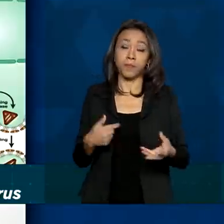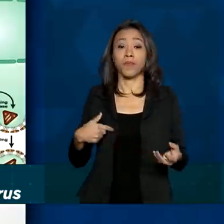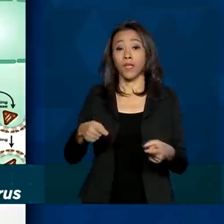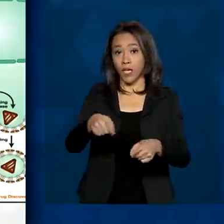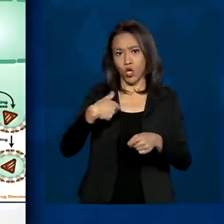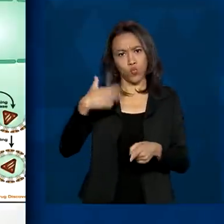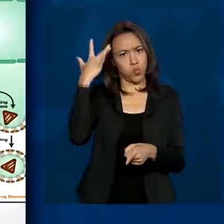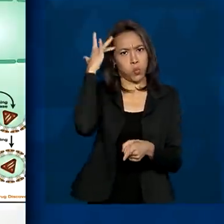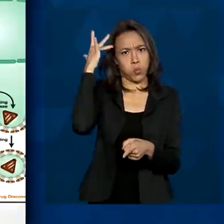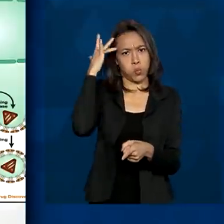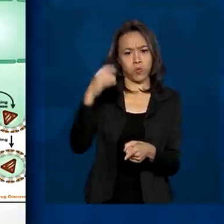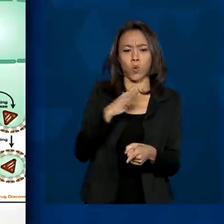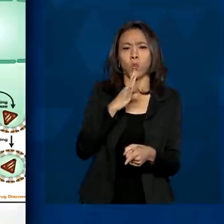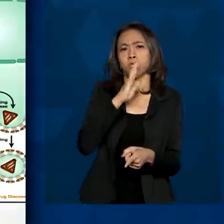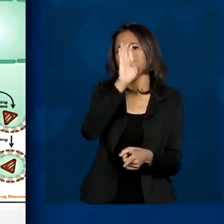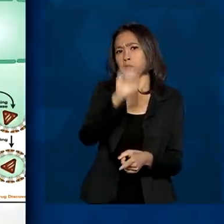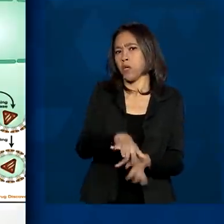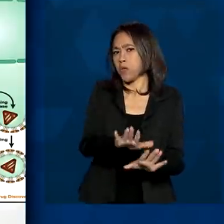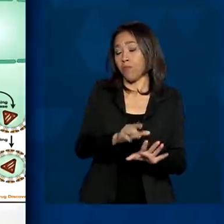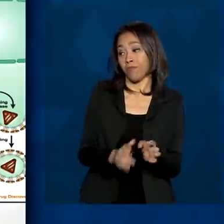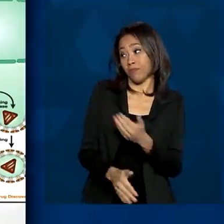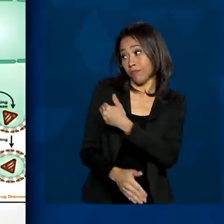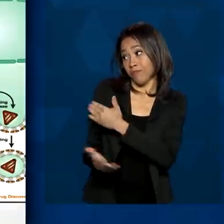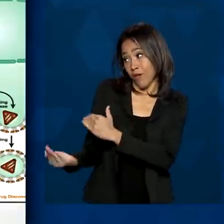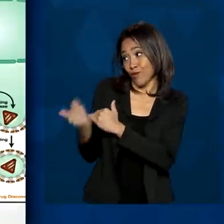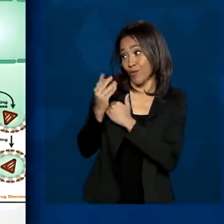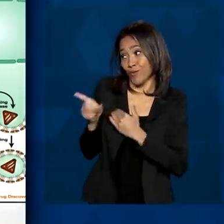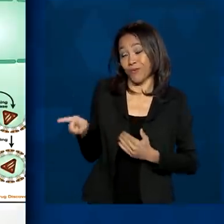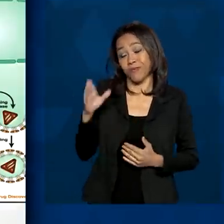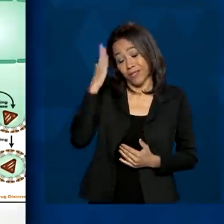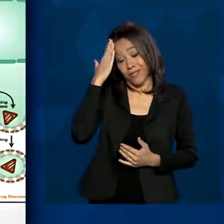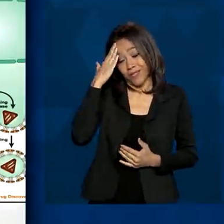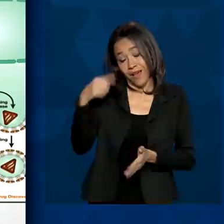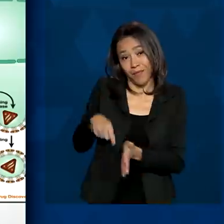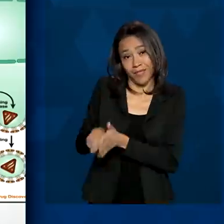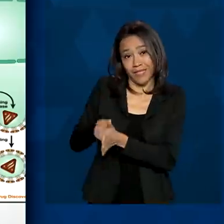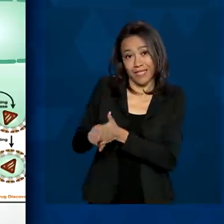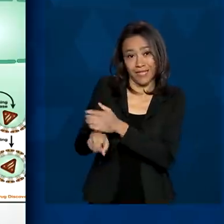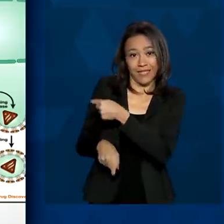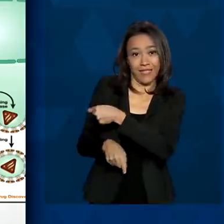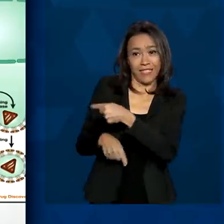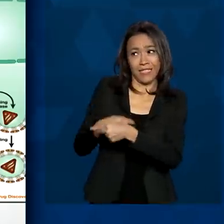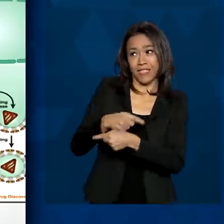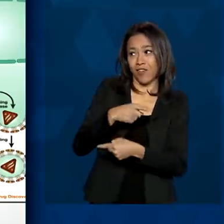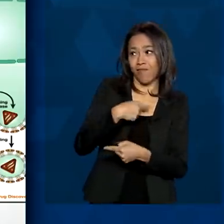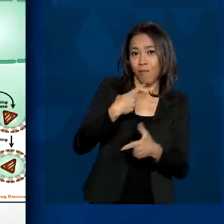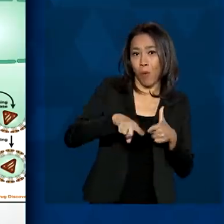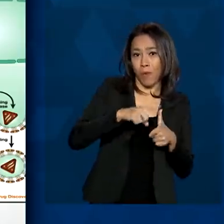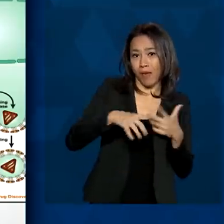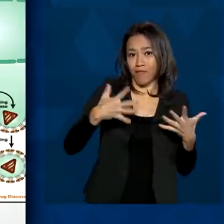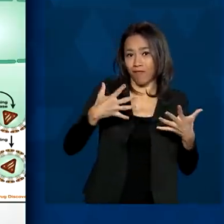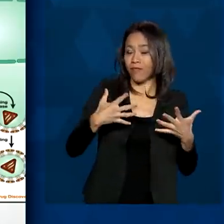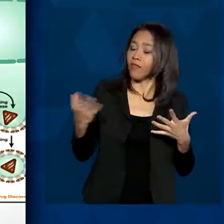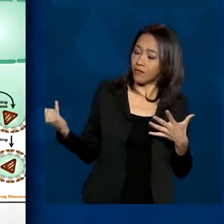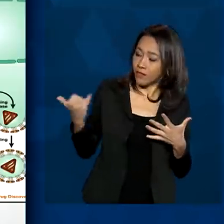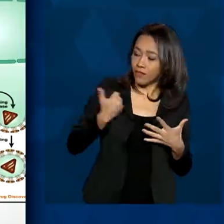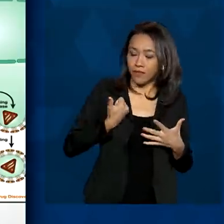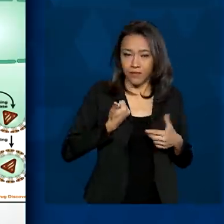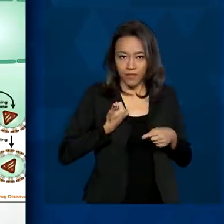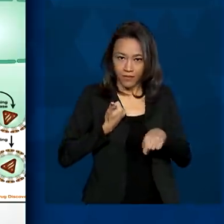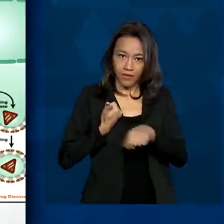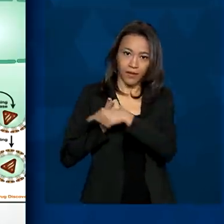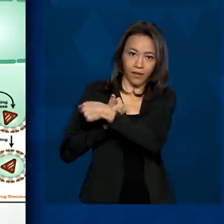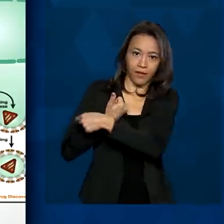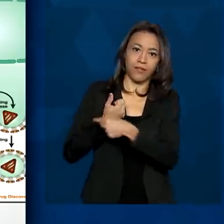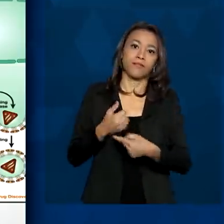nisso, Marcelo, ele me acude, vai me socorrer aqui se tiver algum problema, mas é um engenheiro aeronáutico aqui